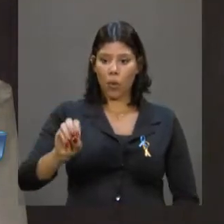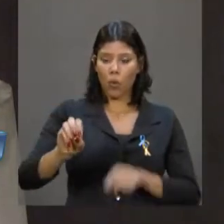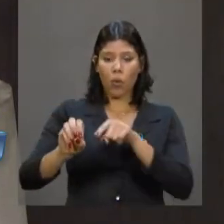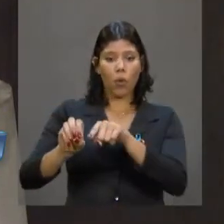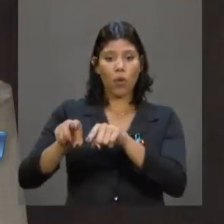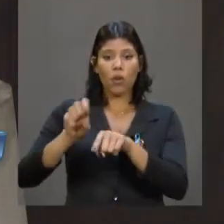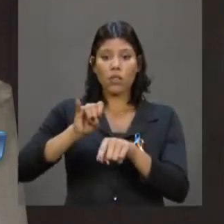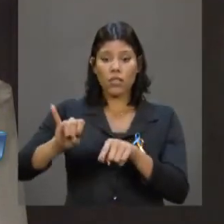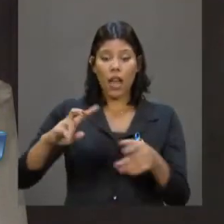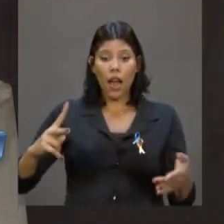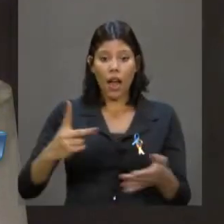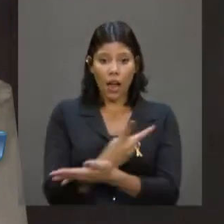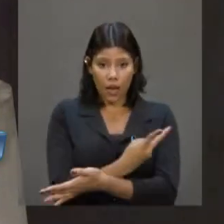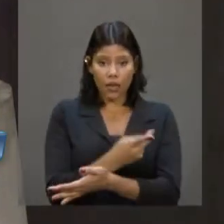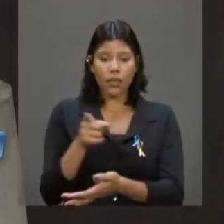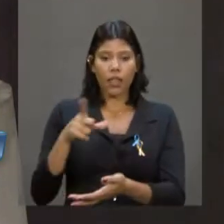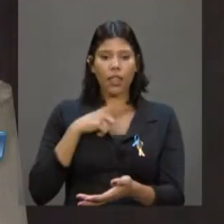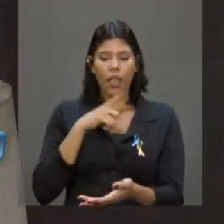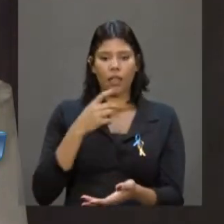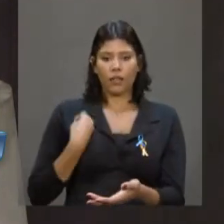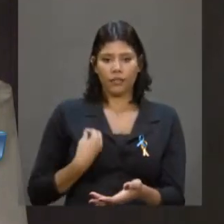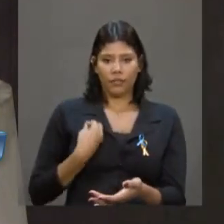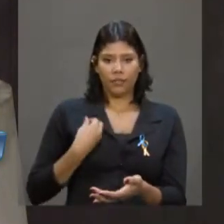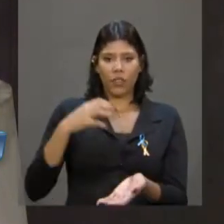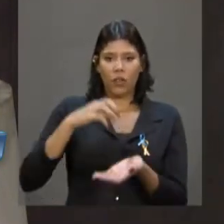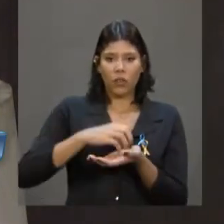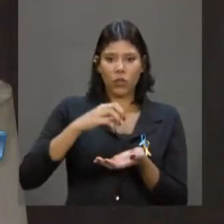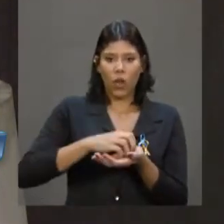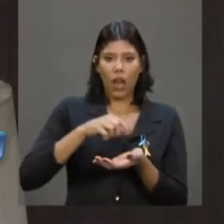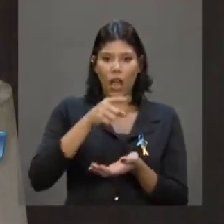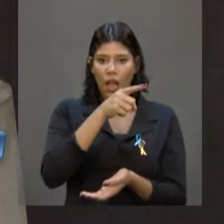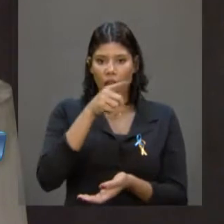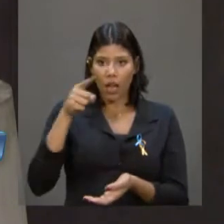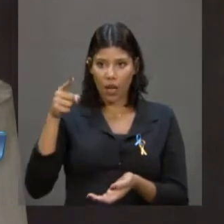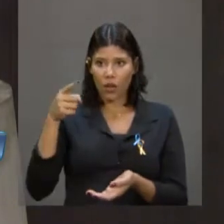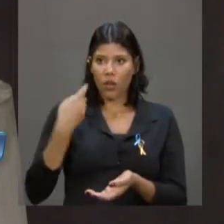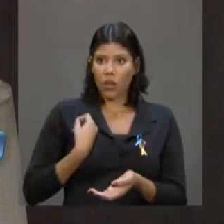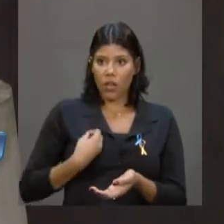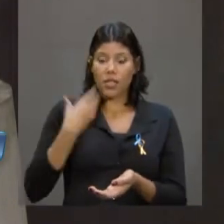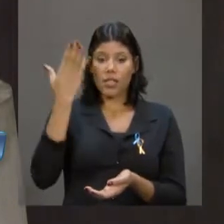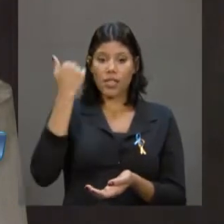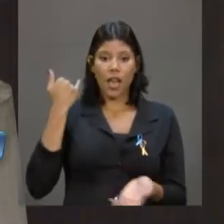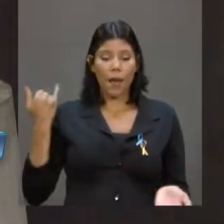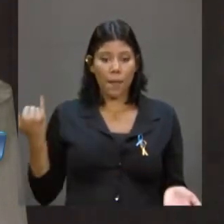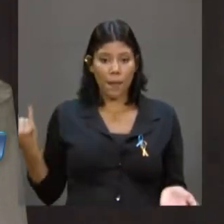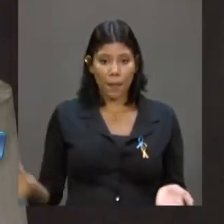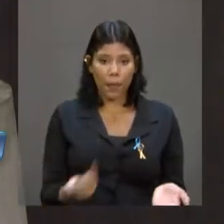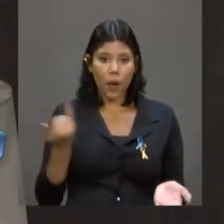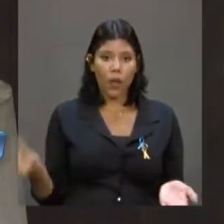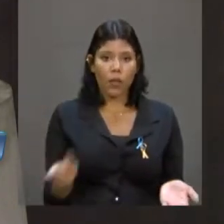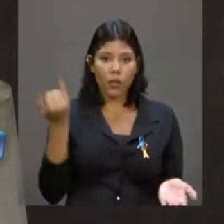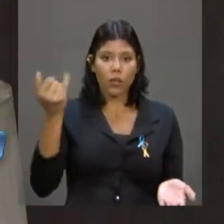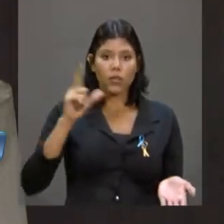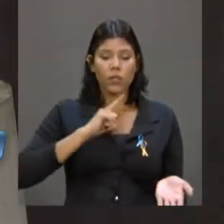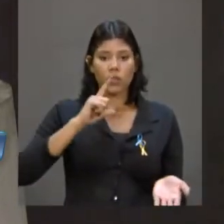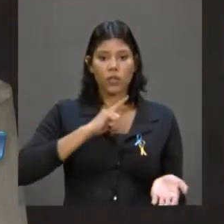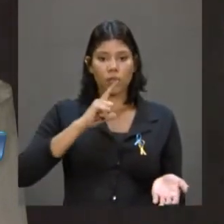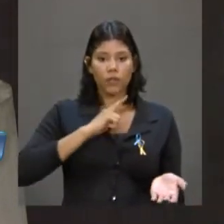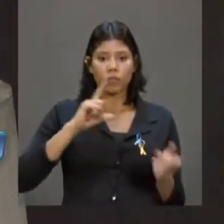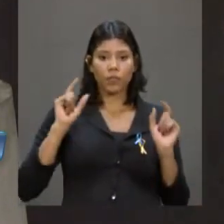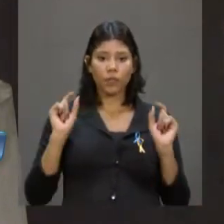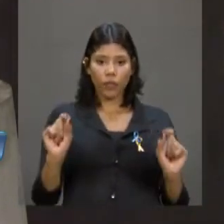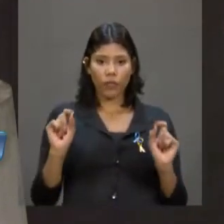informação, do setor de comunicação, que sabem da importância de termos